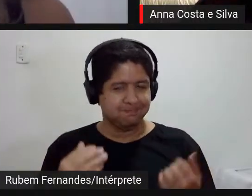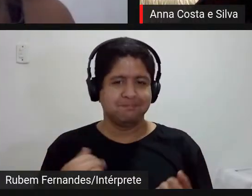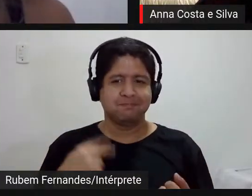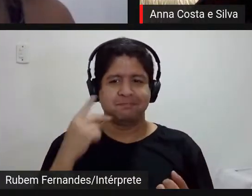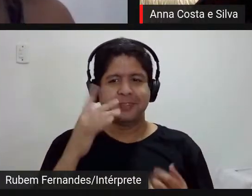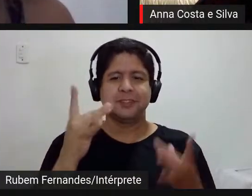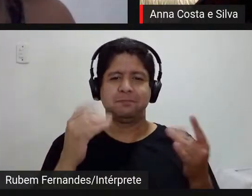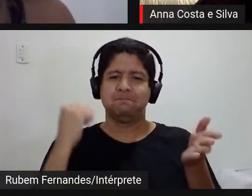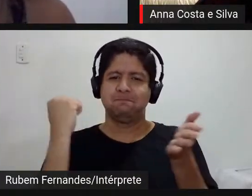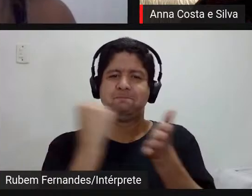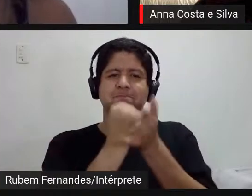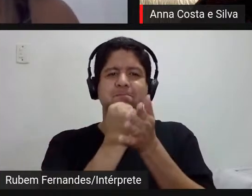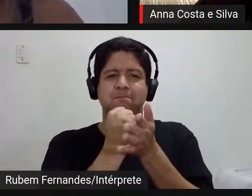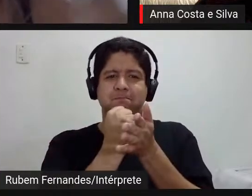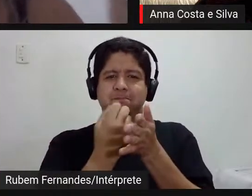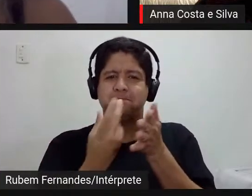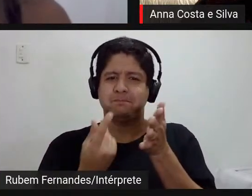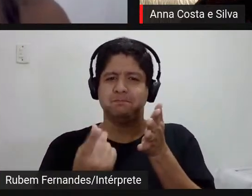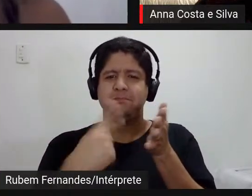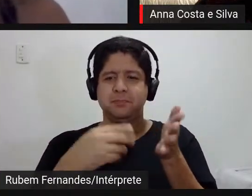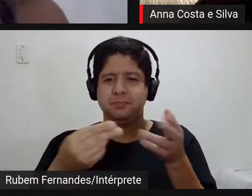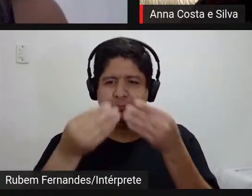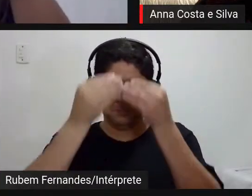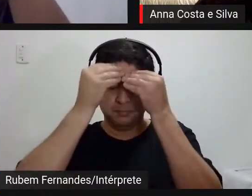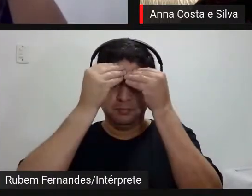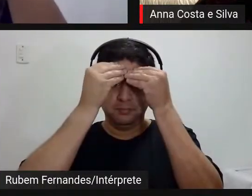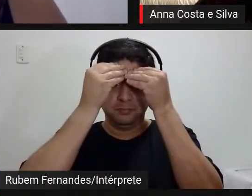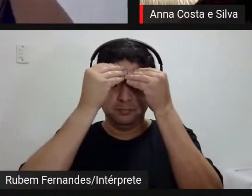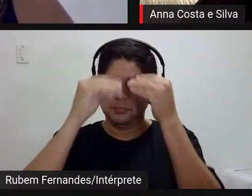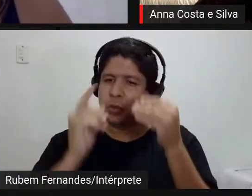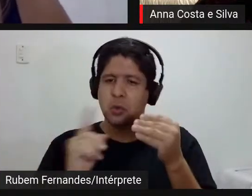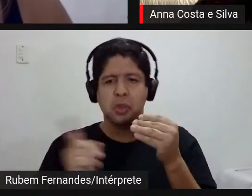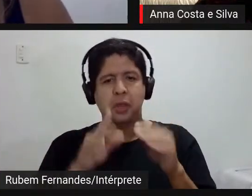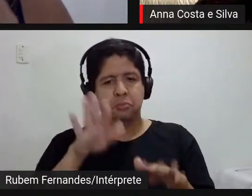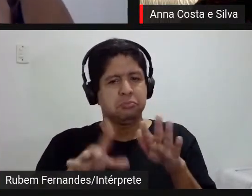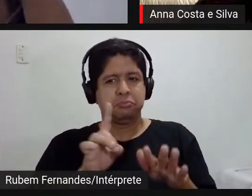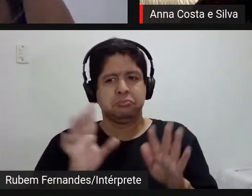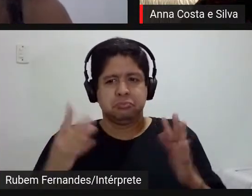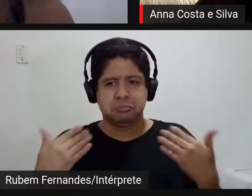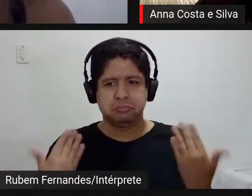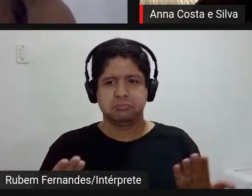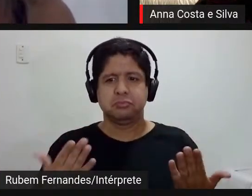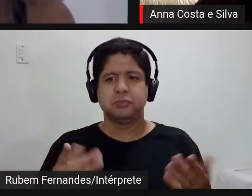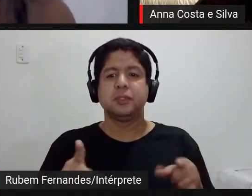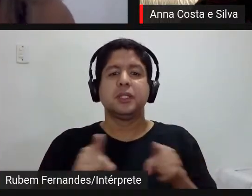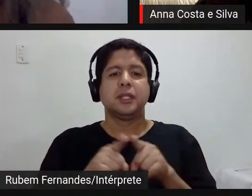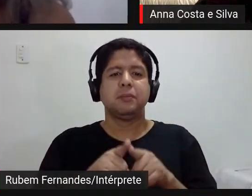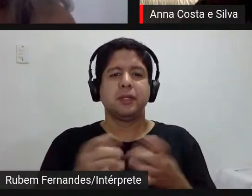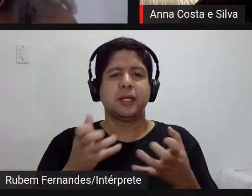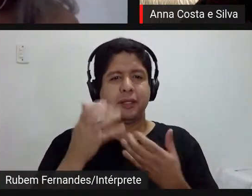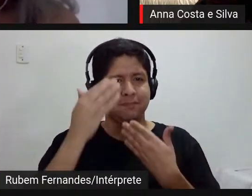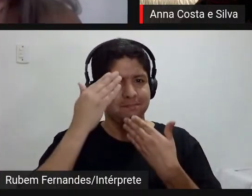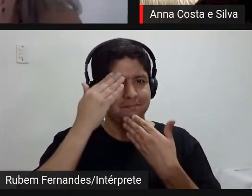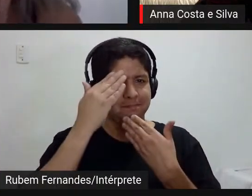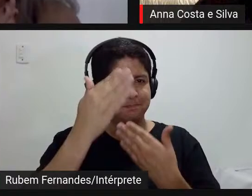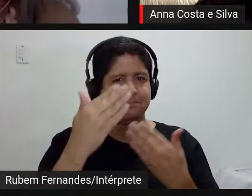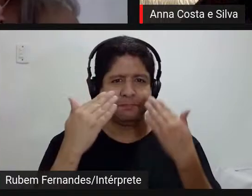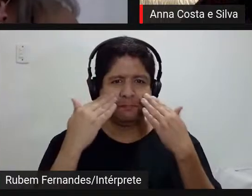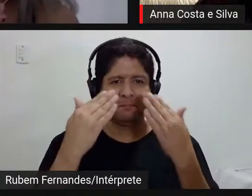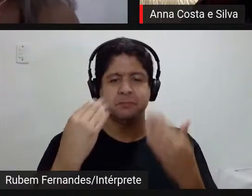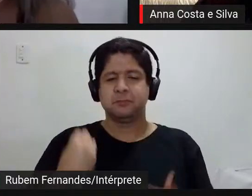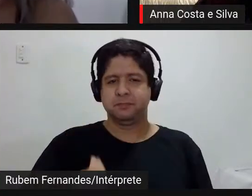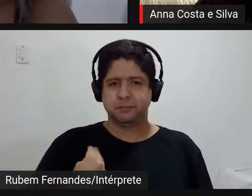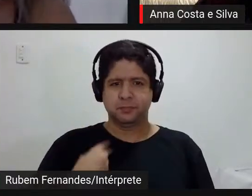estar marcada na nossa memória ou não, e aí, eu gostaria muito de agradecer a sua presença, muito